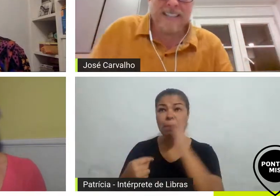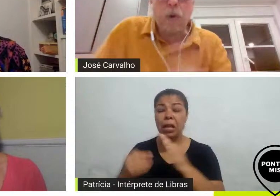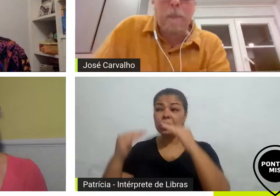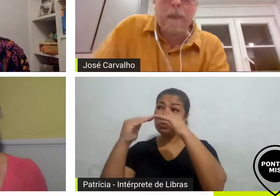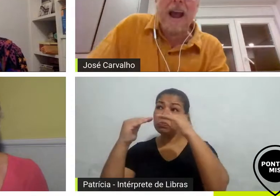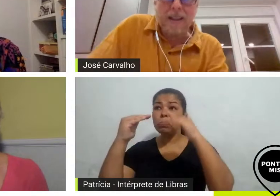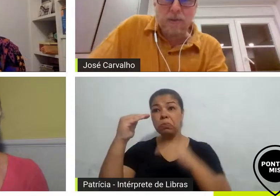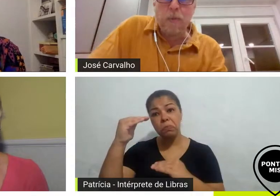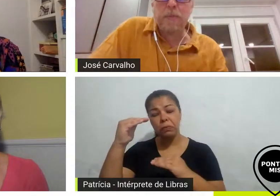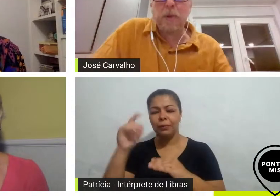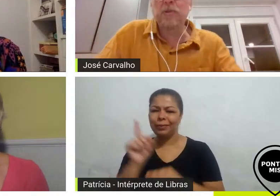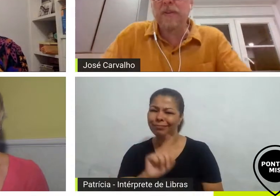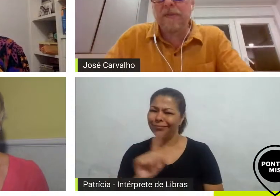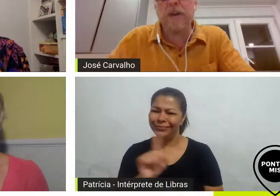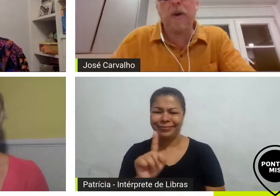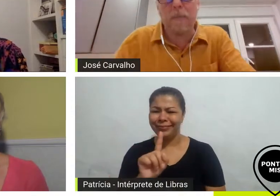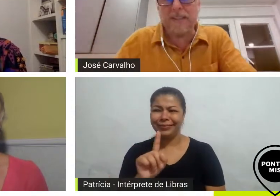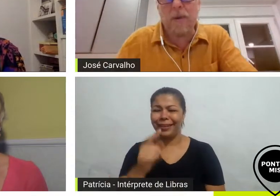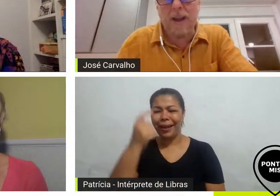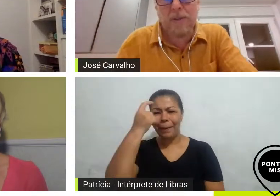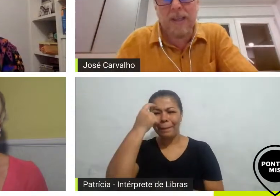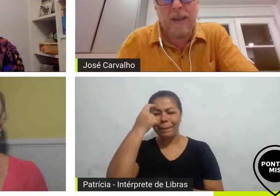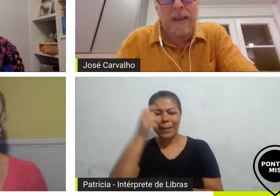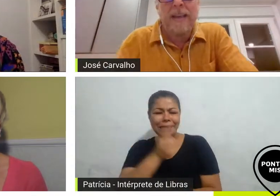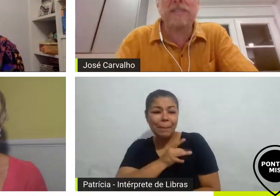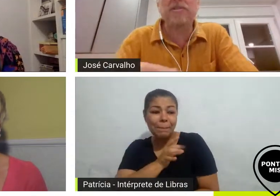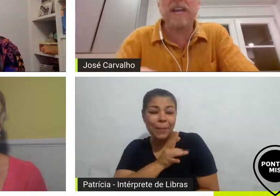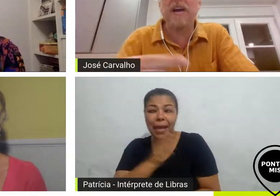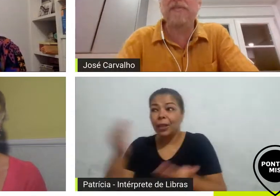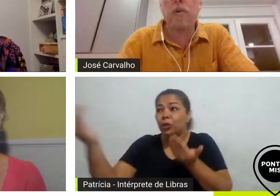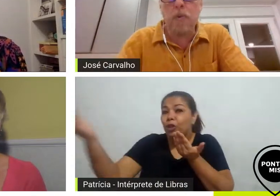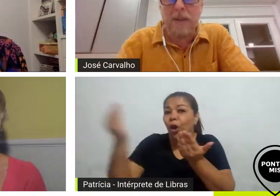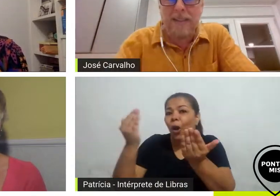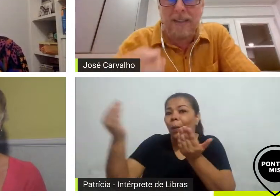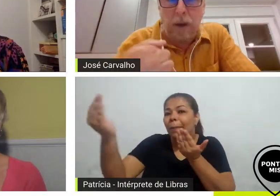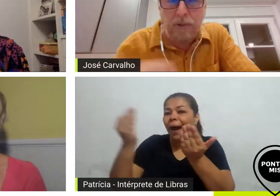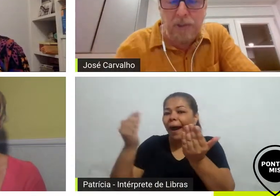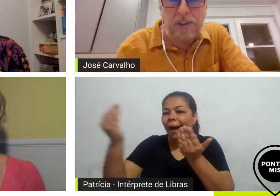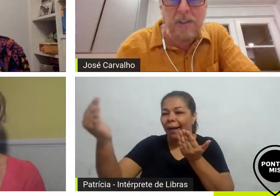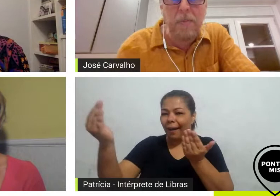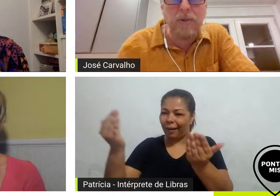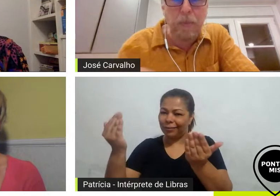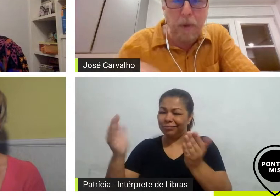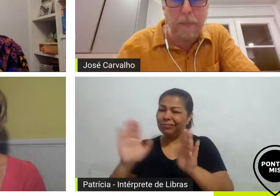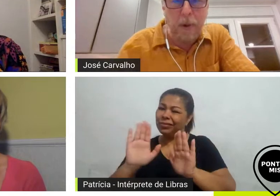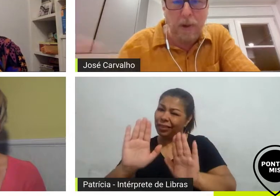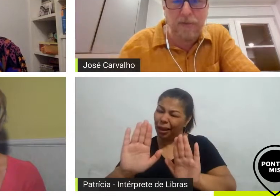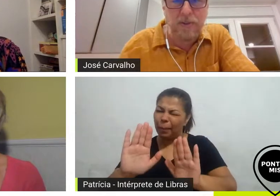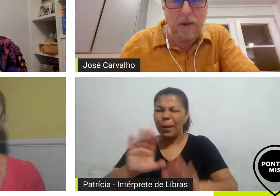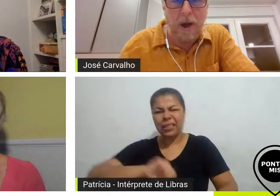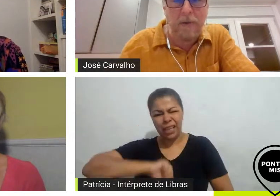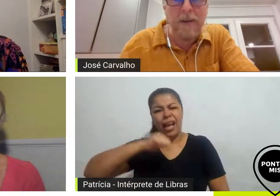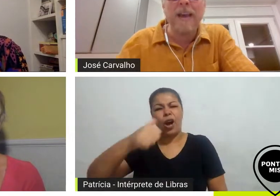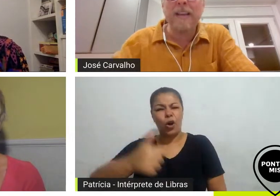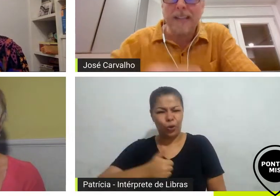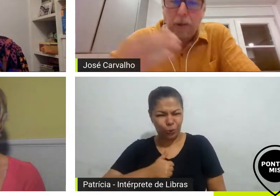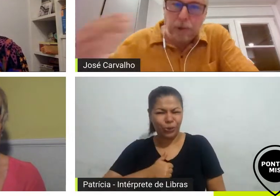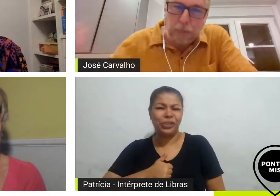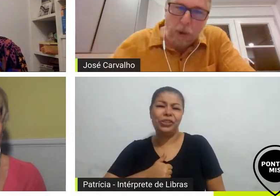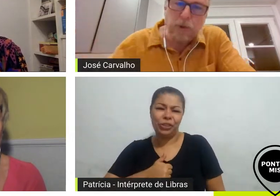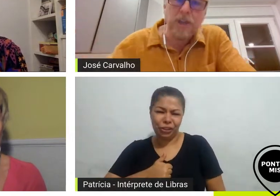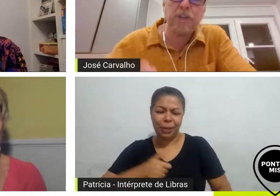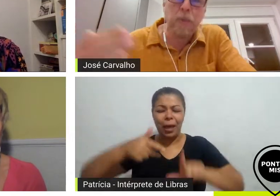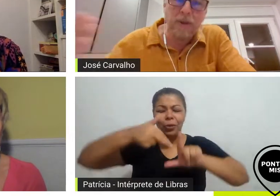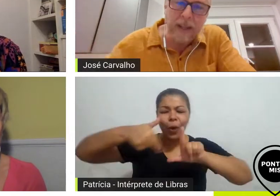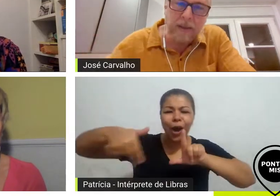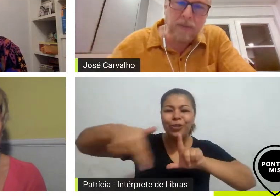ser comparado com um produto inferior mas eu acho que isso tem a ver com uma certa autoestima do próprio audiovisual que está